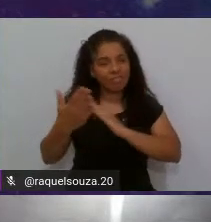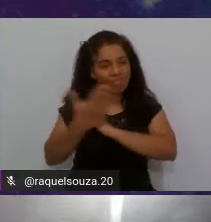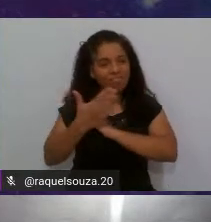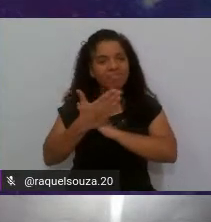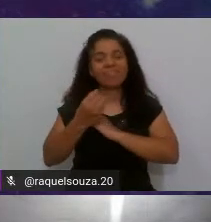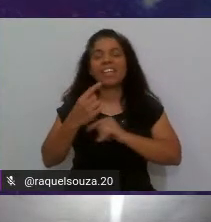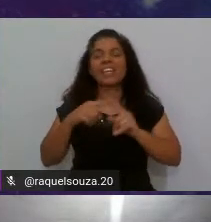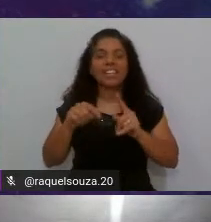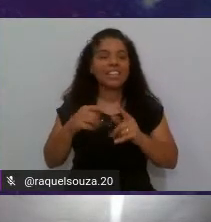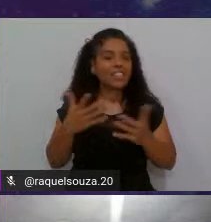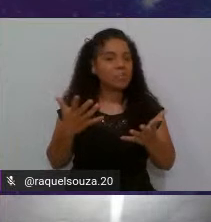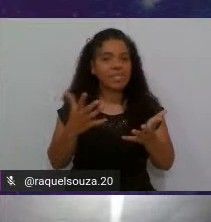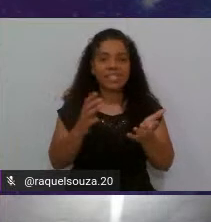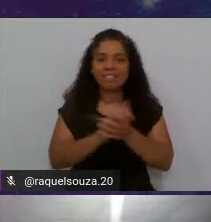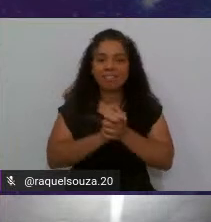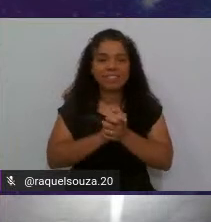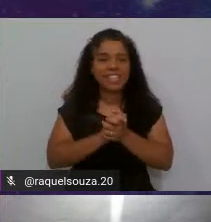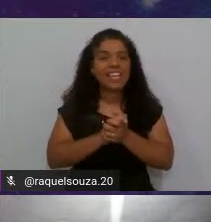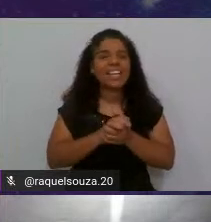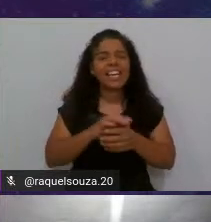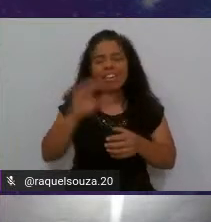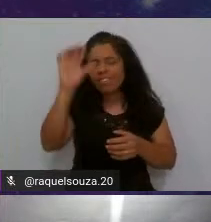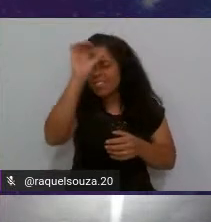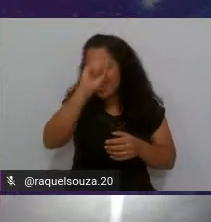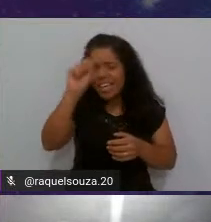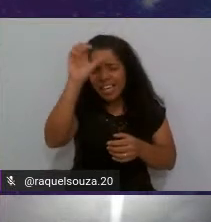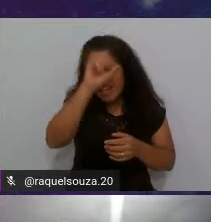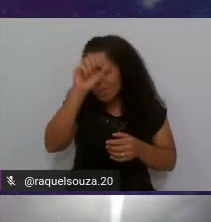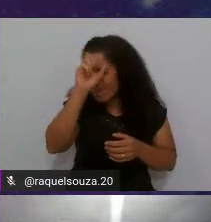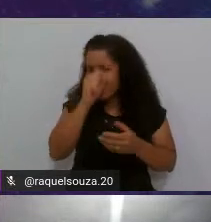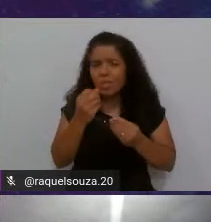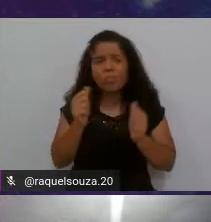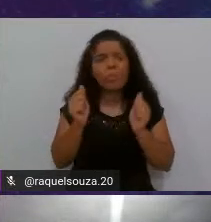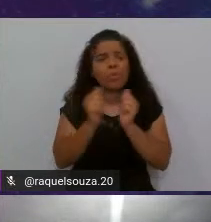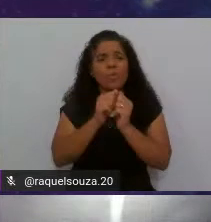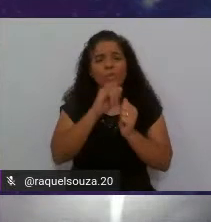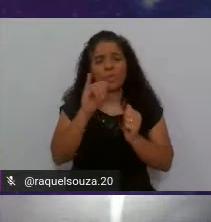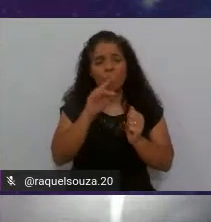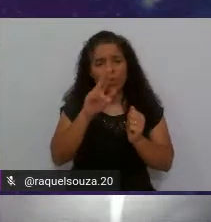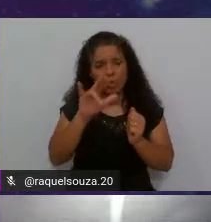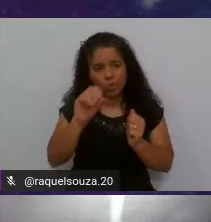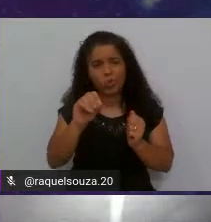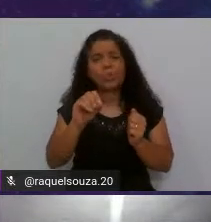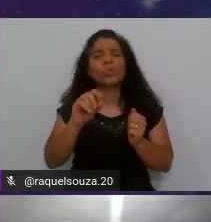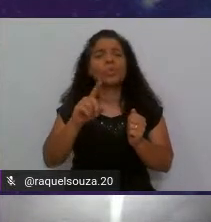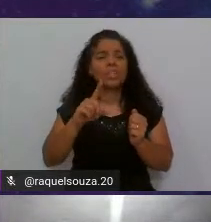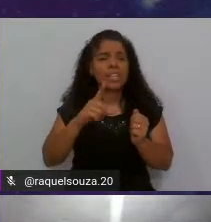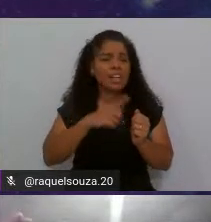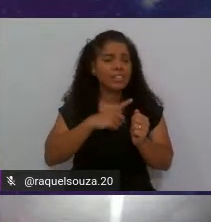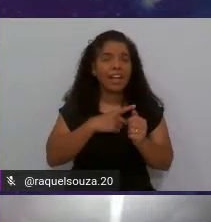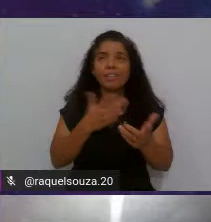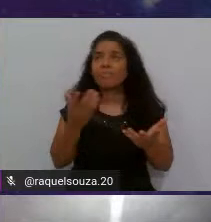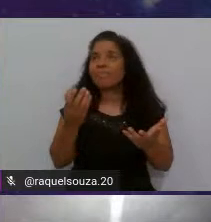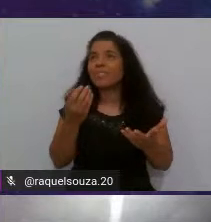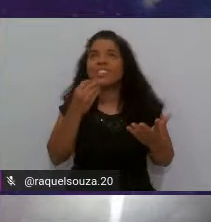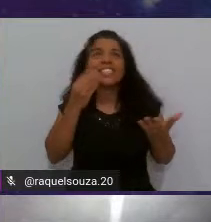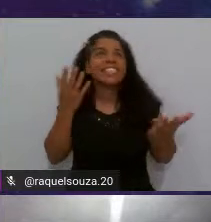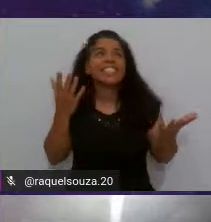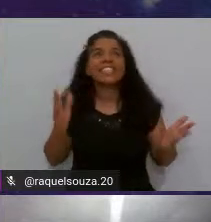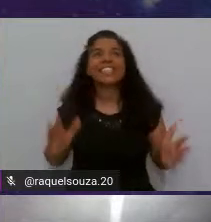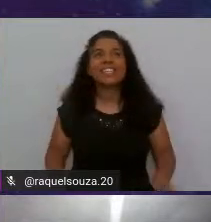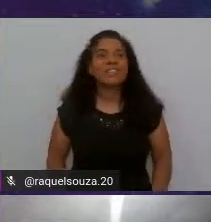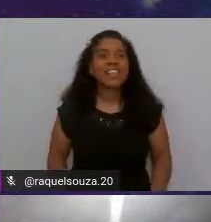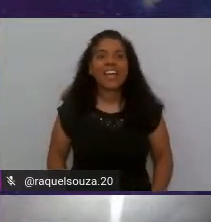tipo eu tenho aprendido muito com o Júlio eu tenho poxa é tipo é um